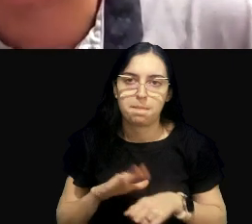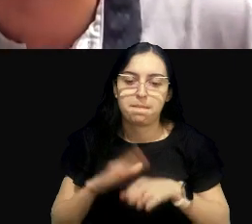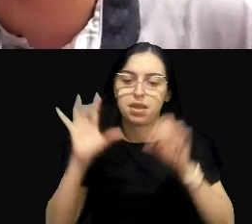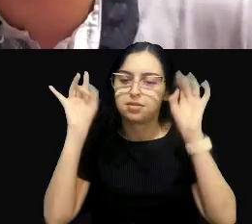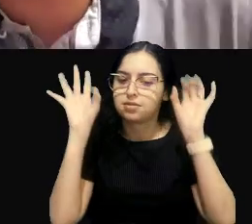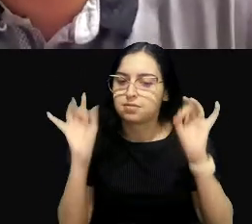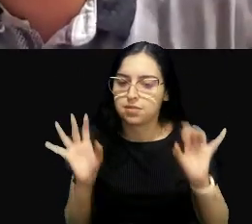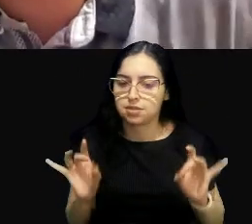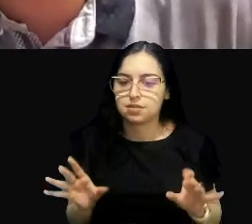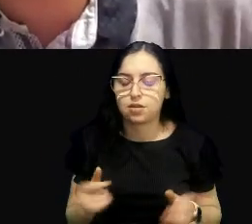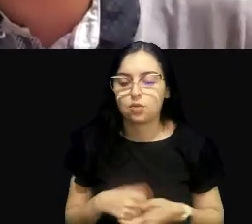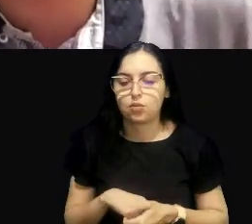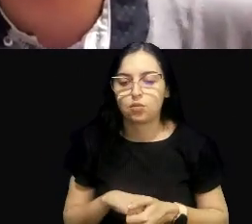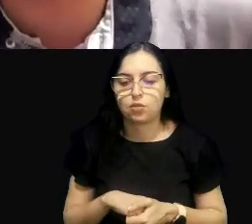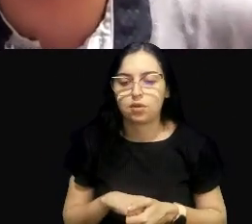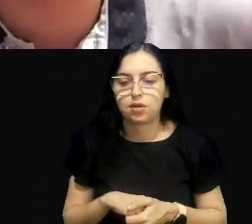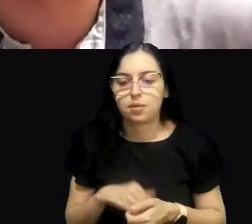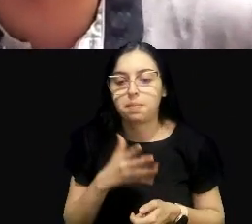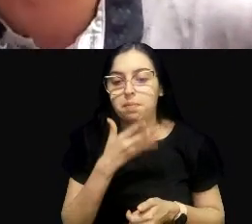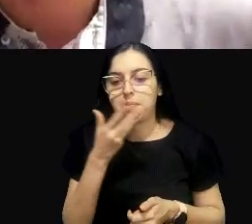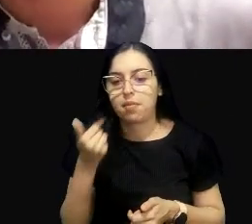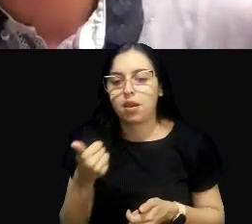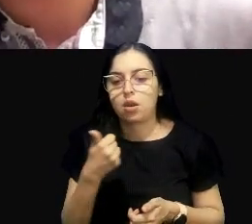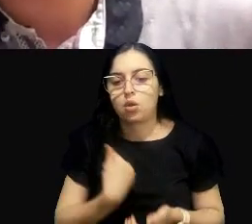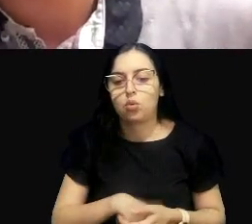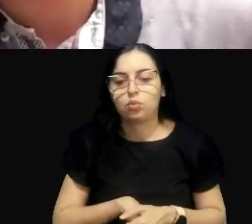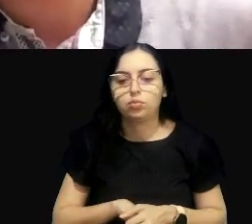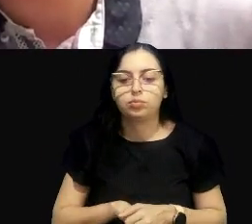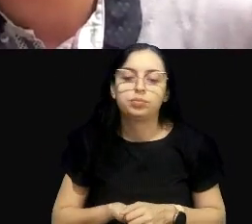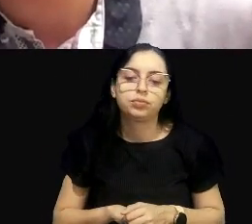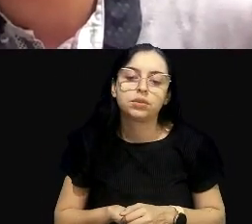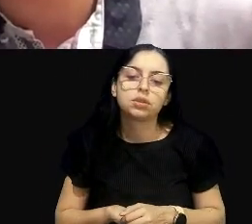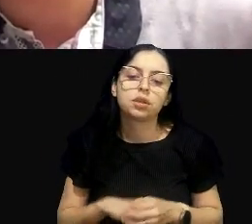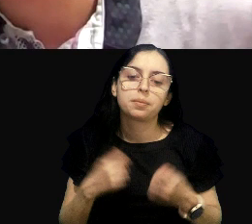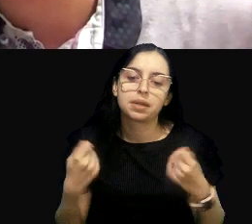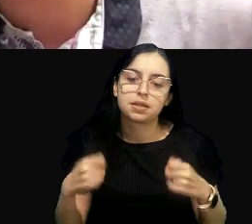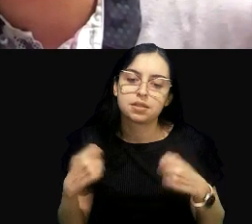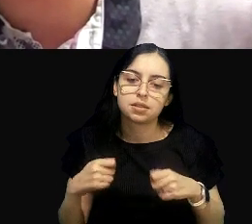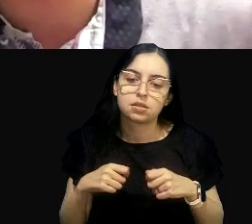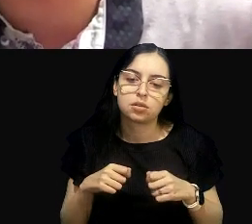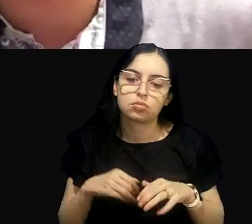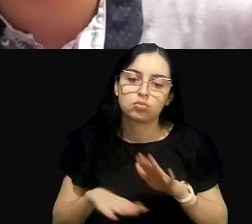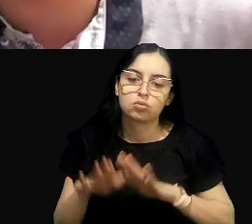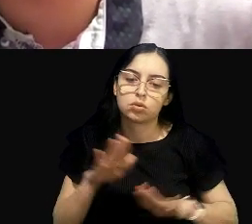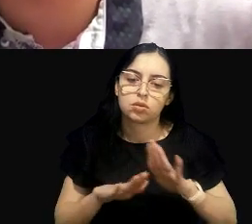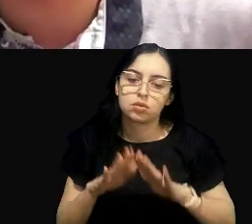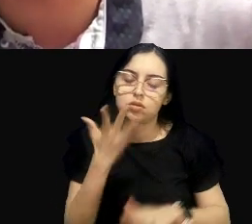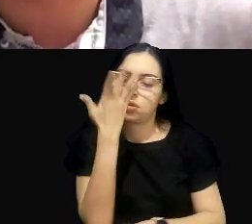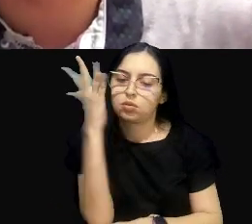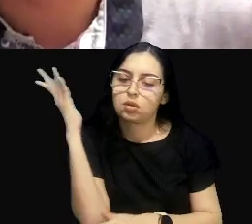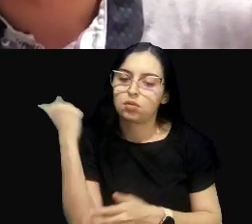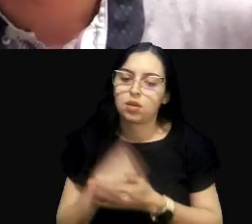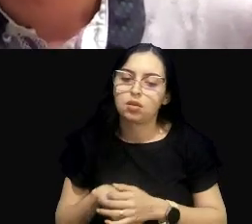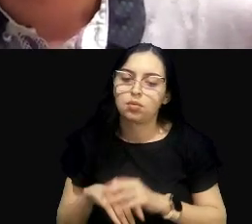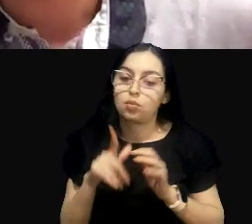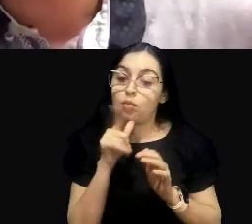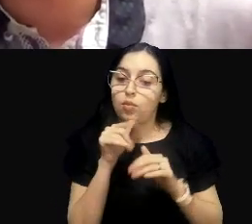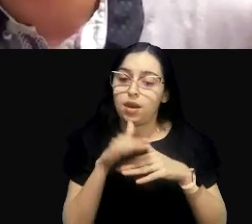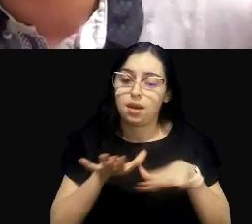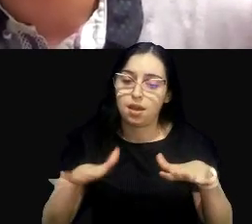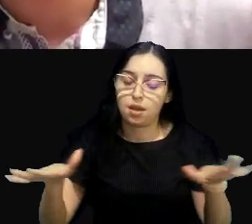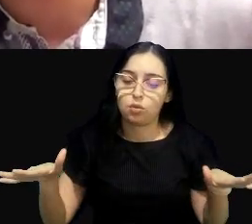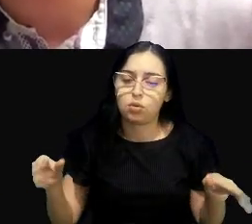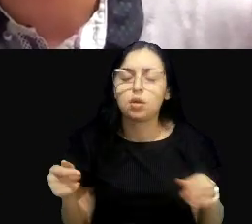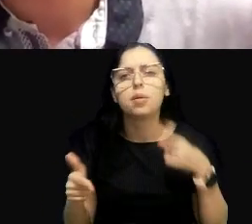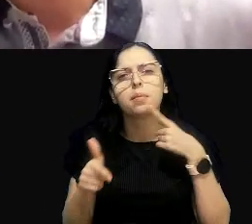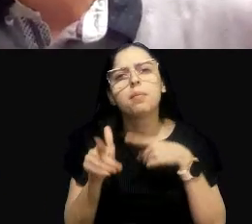como o nome diz, né, com qualidade mais satisfatória, deverão ser mantidas as condições naturais do corpo d'água. E aí eu